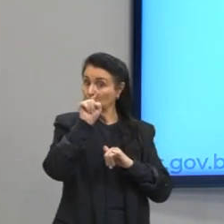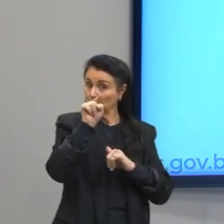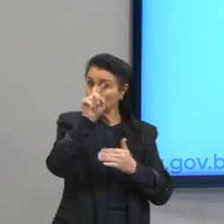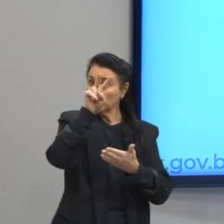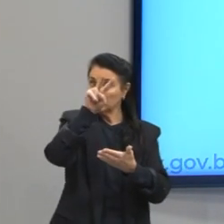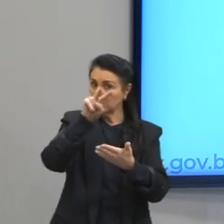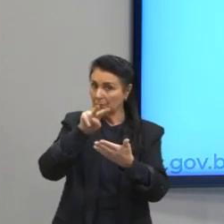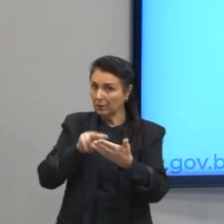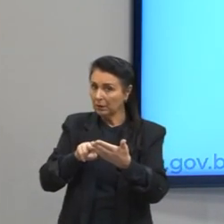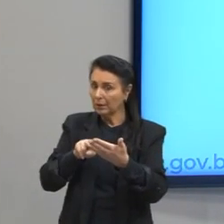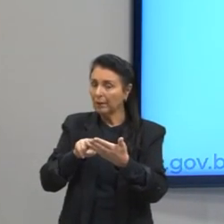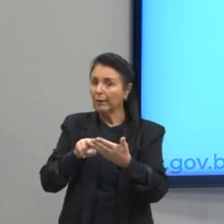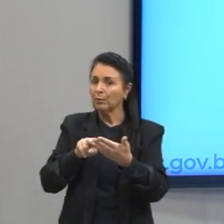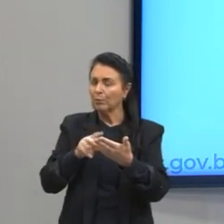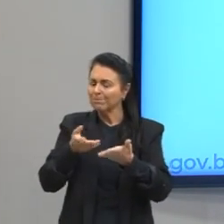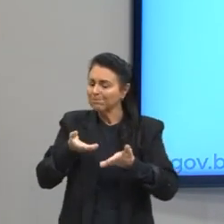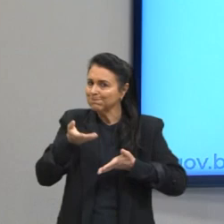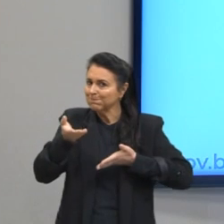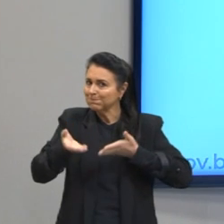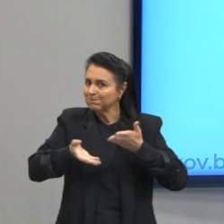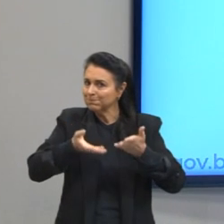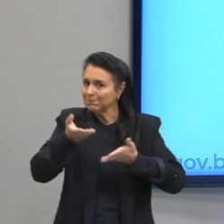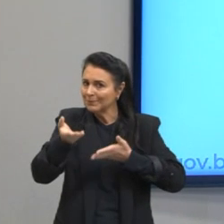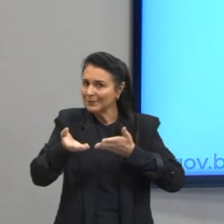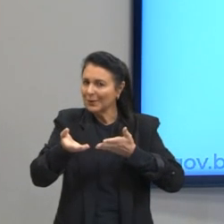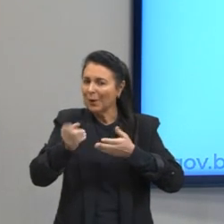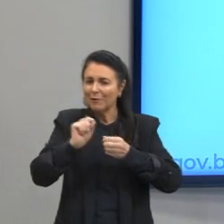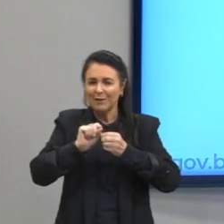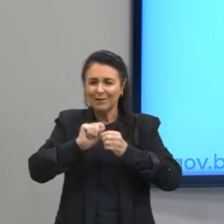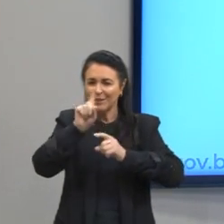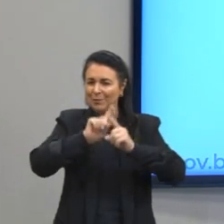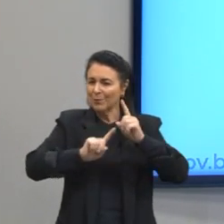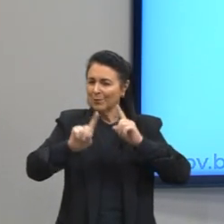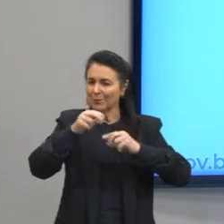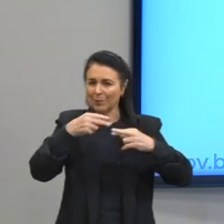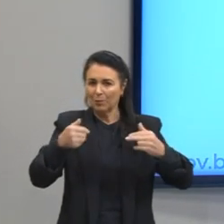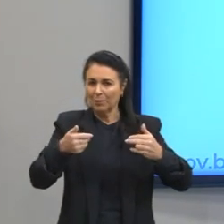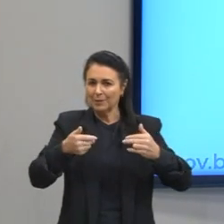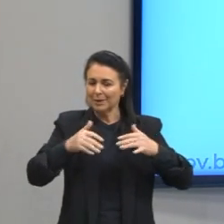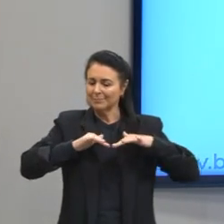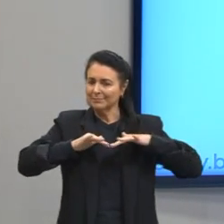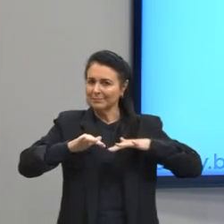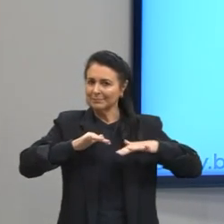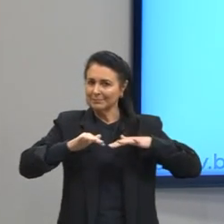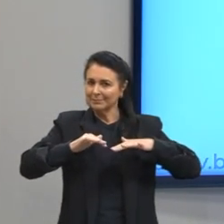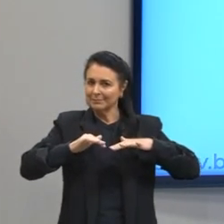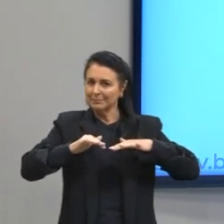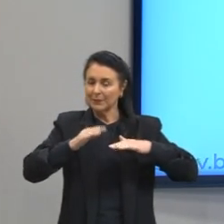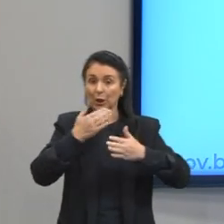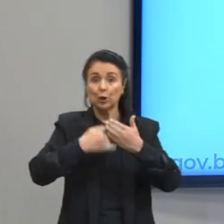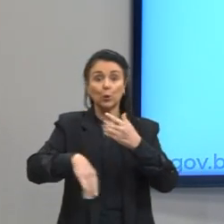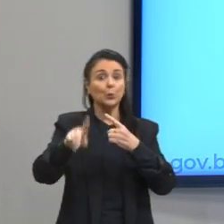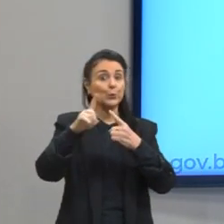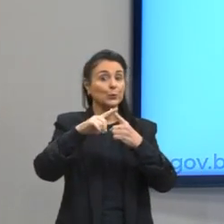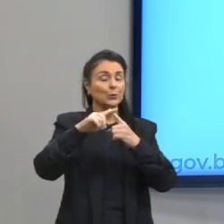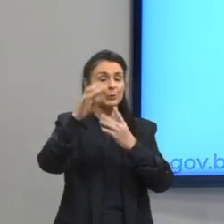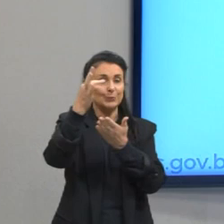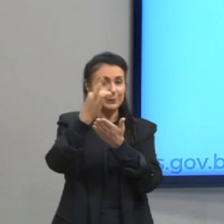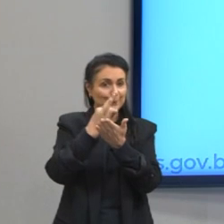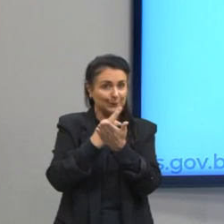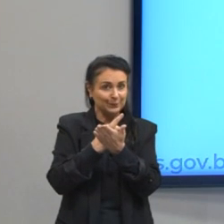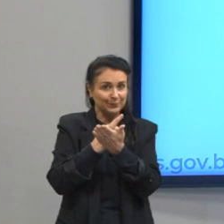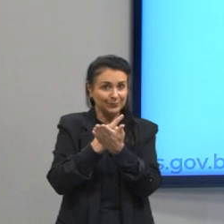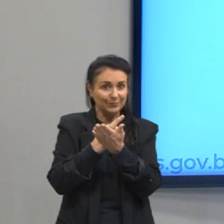incitando-o a agir. Então, todo texto, toda tipologia textual